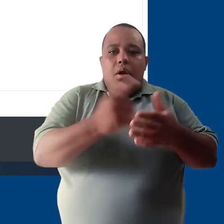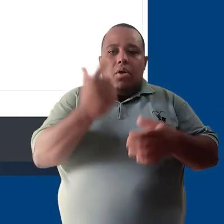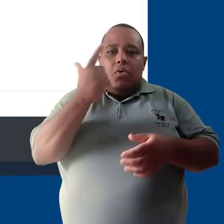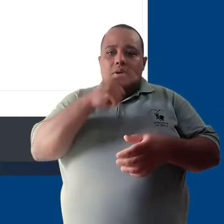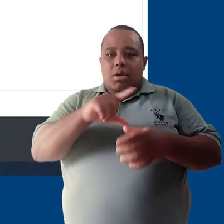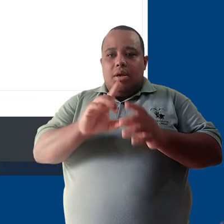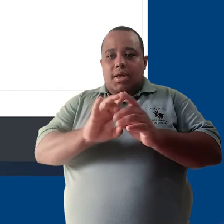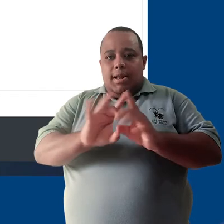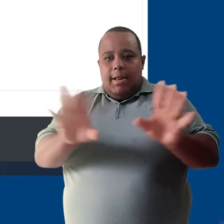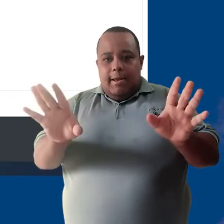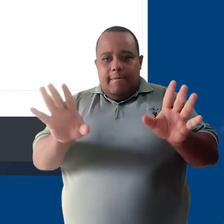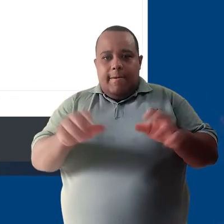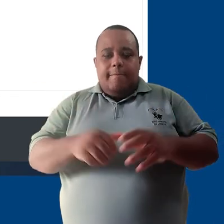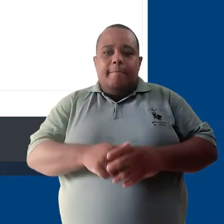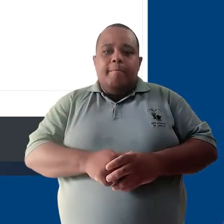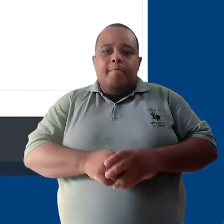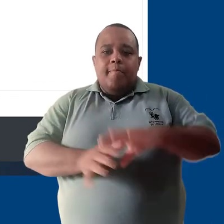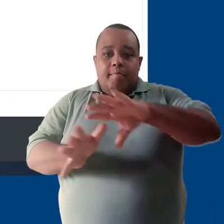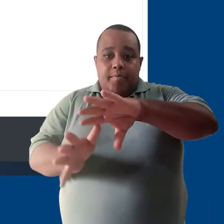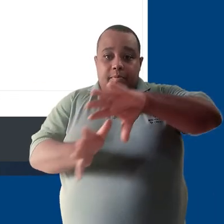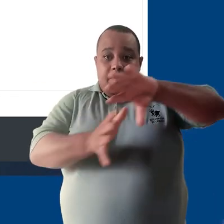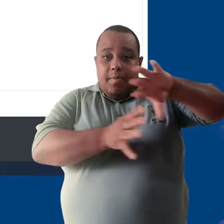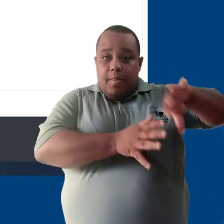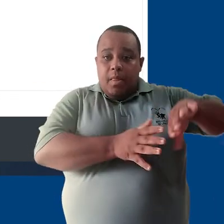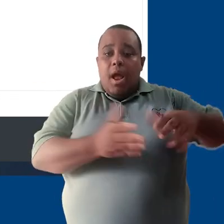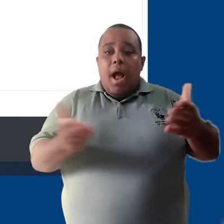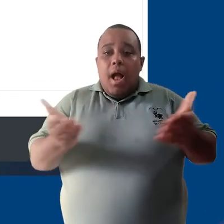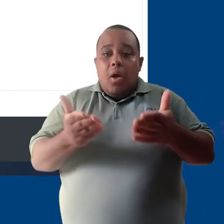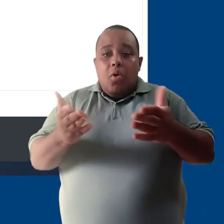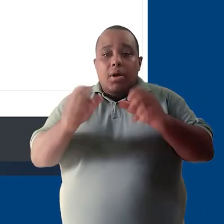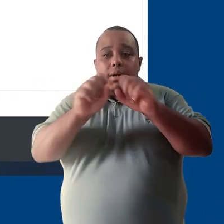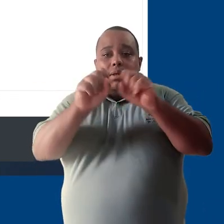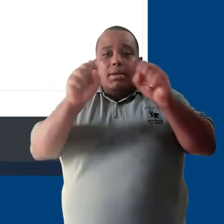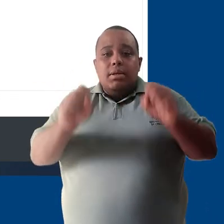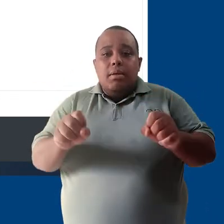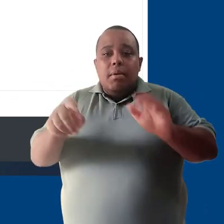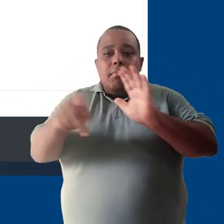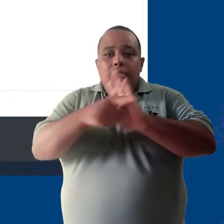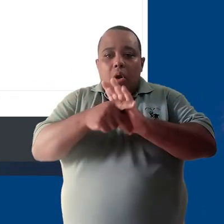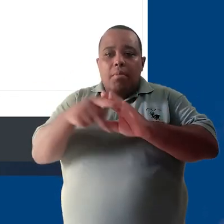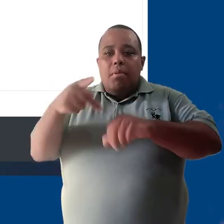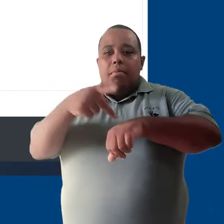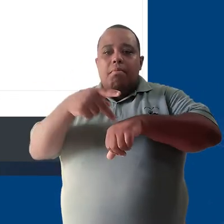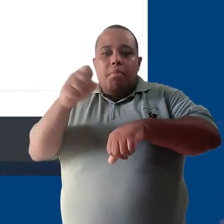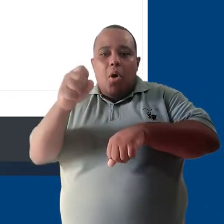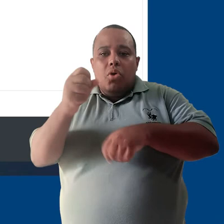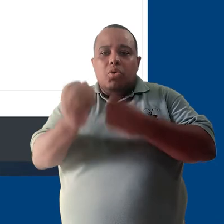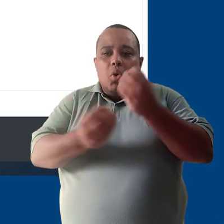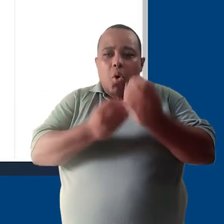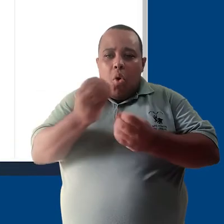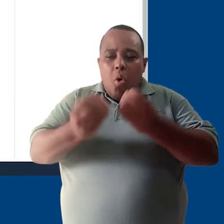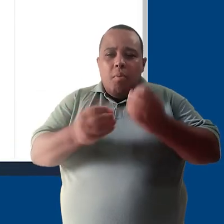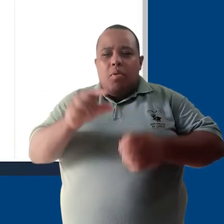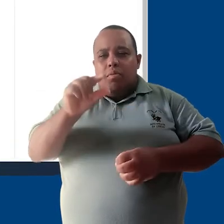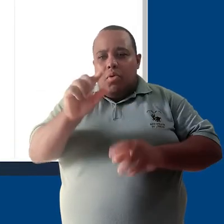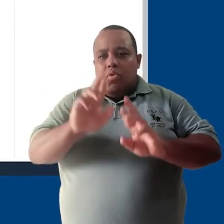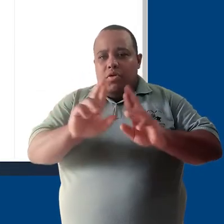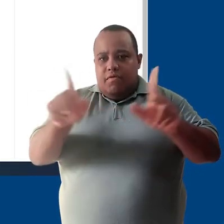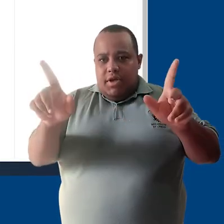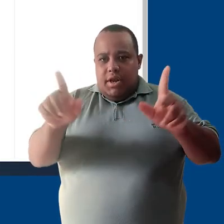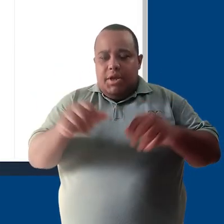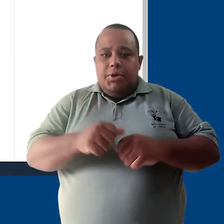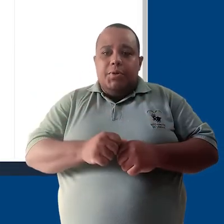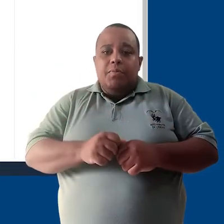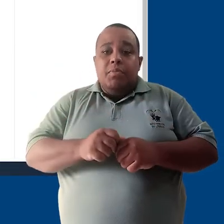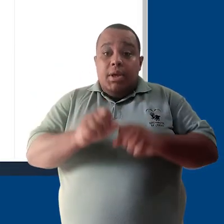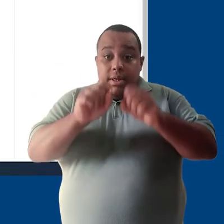entrar em detalhes sobre o mesmo procedimento, só que na plataforma de especialização, que é um pouco diferente. Na